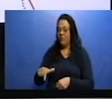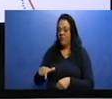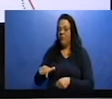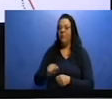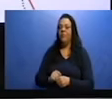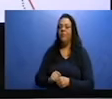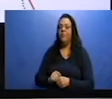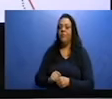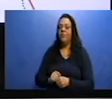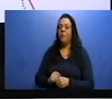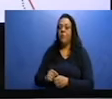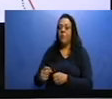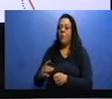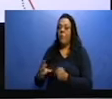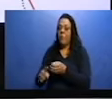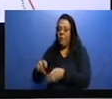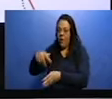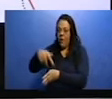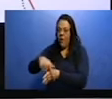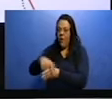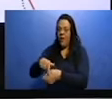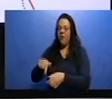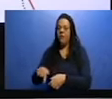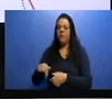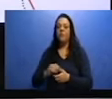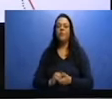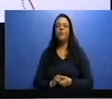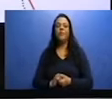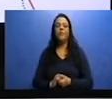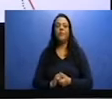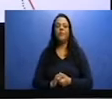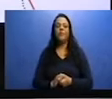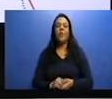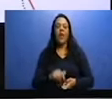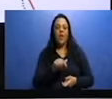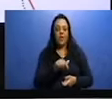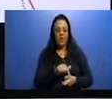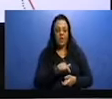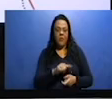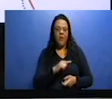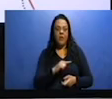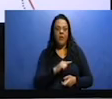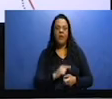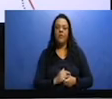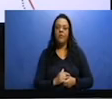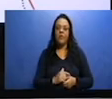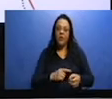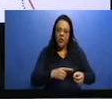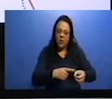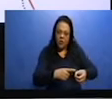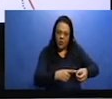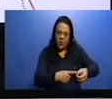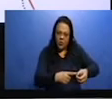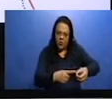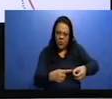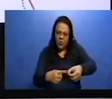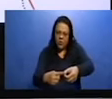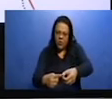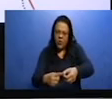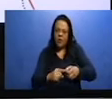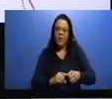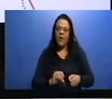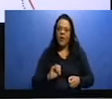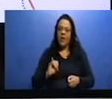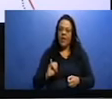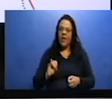fica a cidade de Barretos. Nós temos ainda aqui nesse mapa, a gente pode observar outros dois distritos da cidade, o distrito de Bitu e